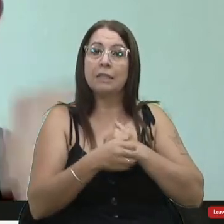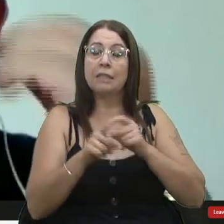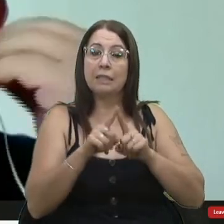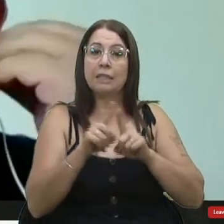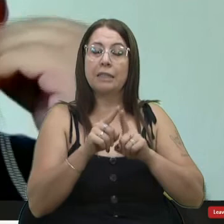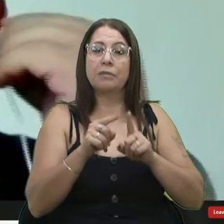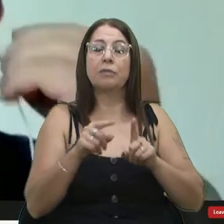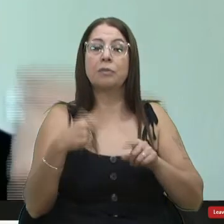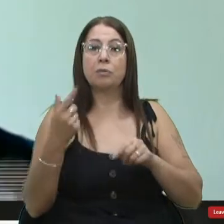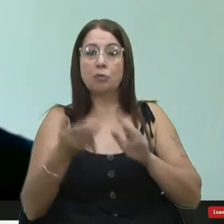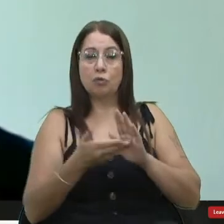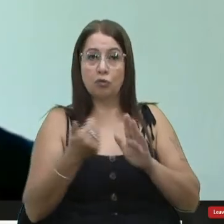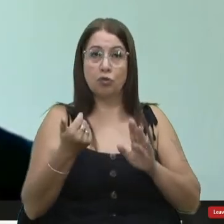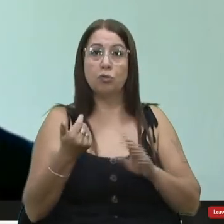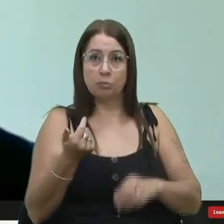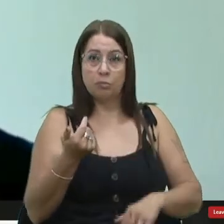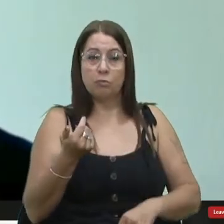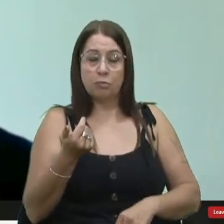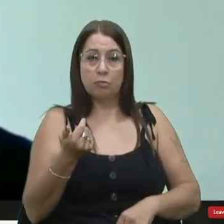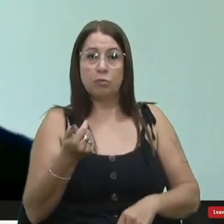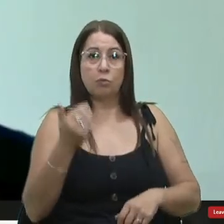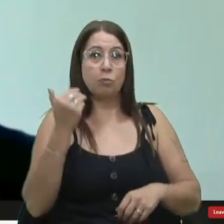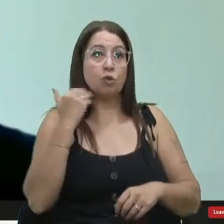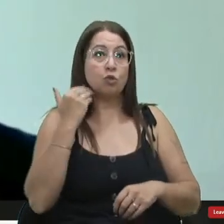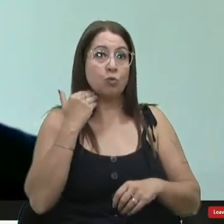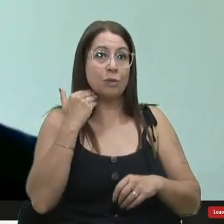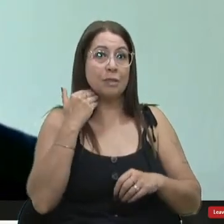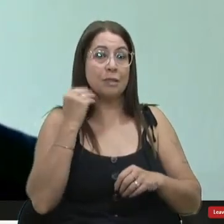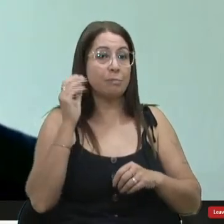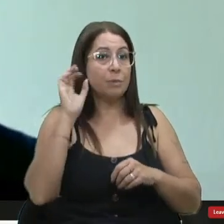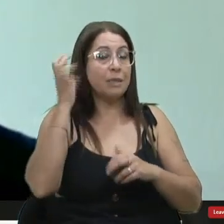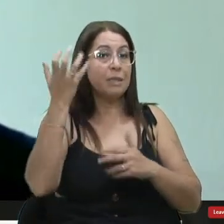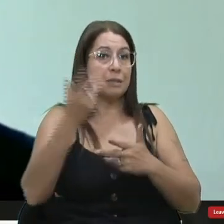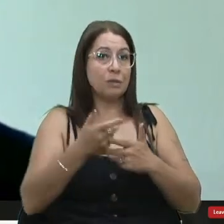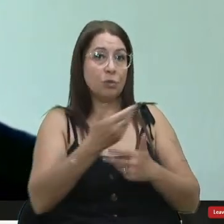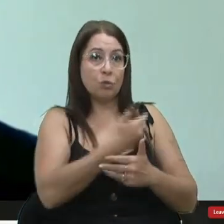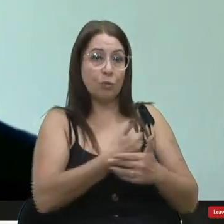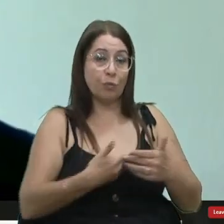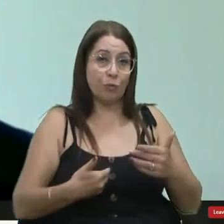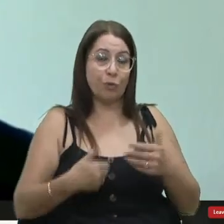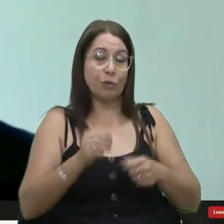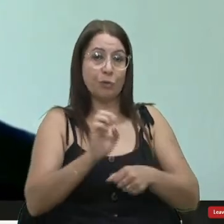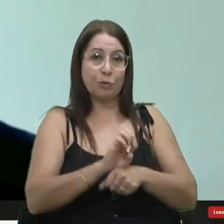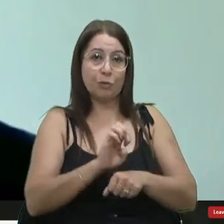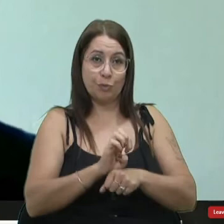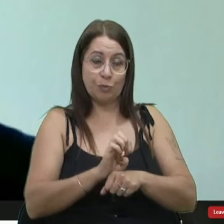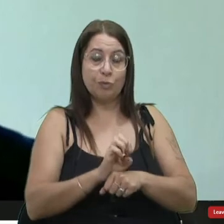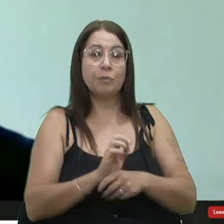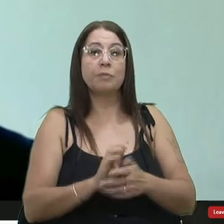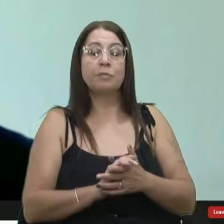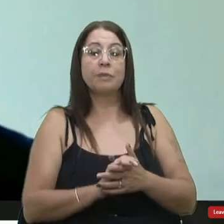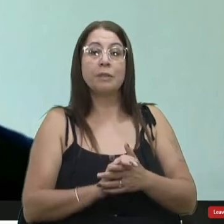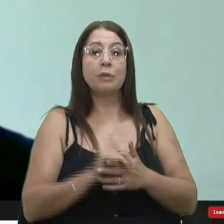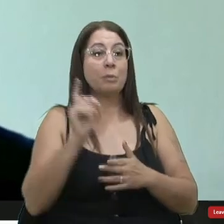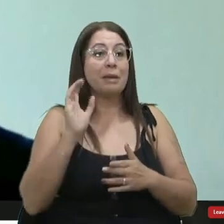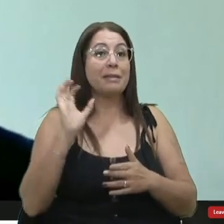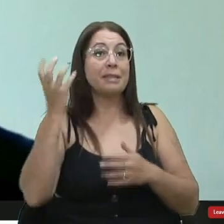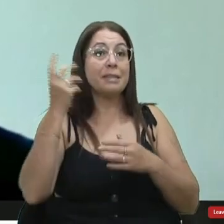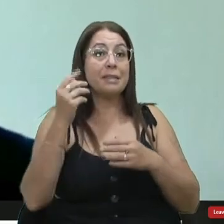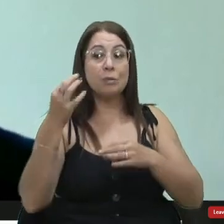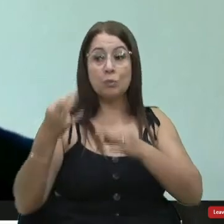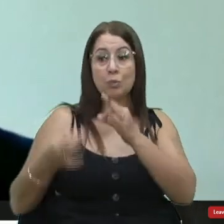tá? Retirou de uma decisão do governador do estado, tá? Uma decisão do